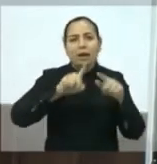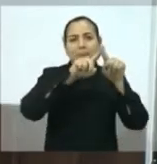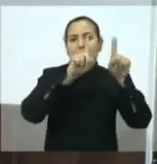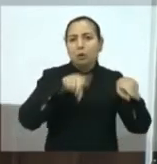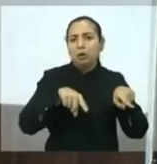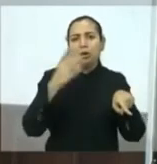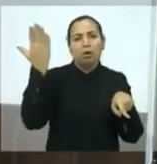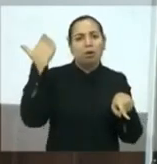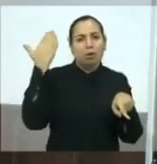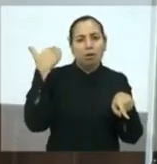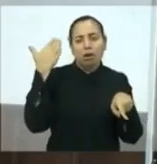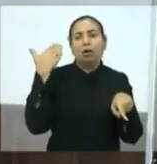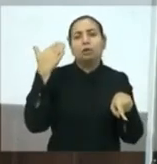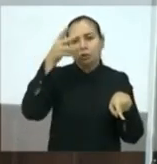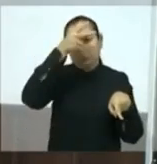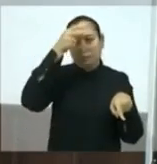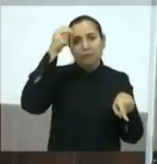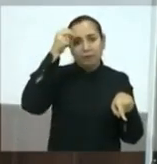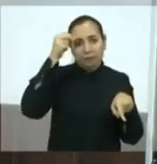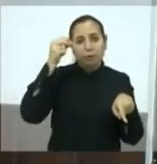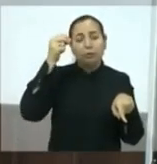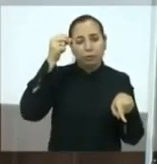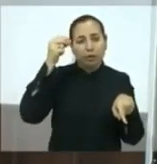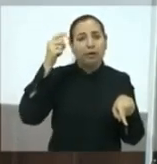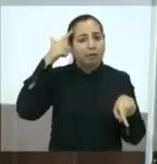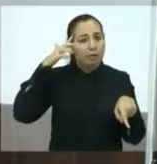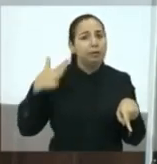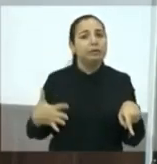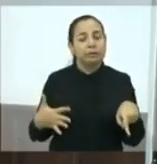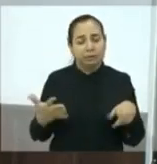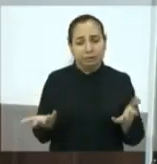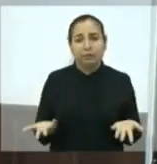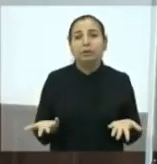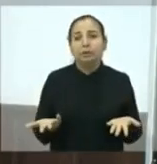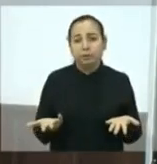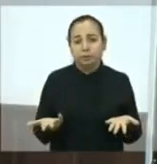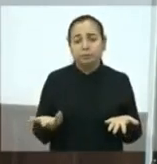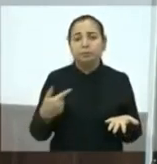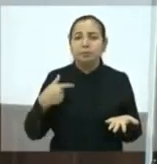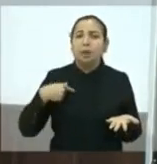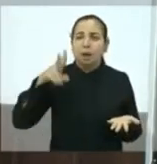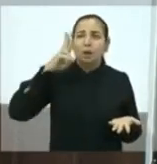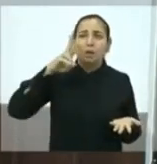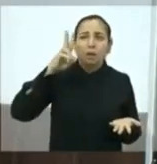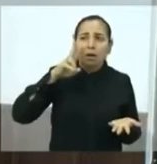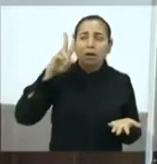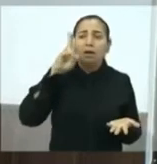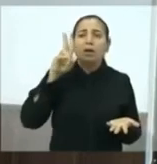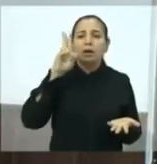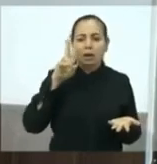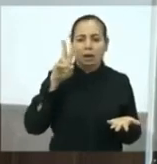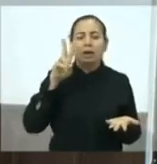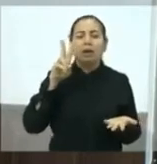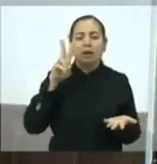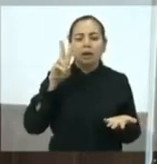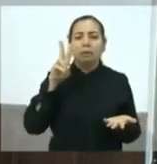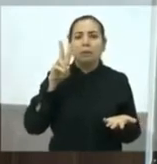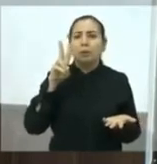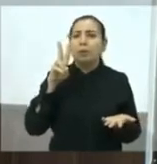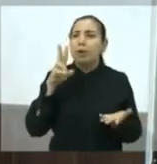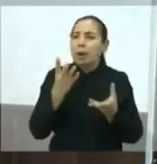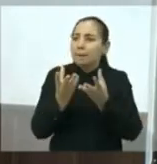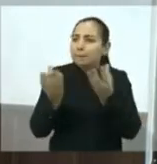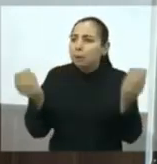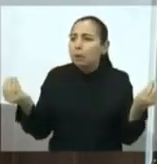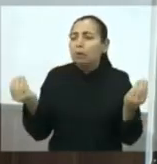tendo como objeto a juventude. Fico me lembrando do quanto os idosos, que são muito esquecidos e